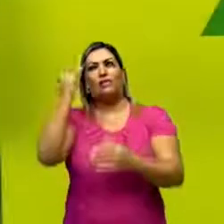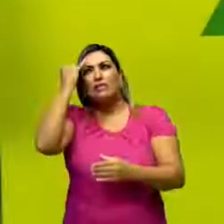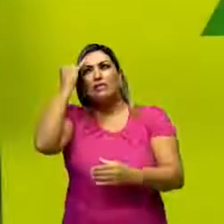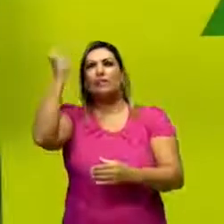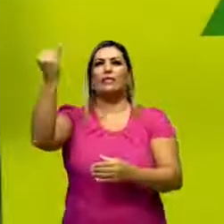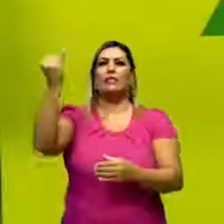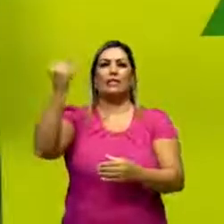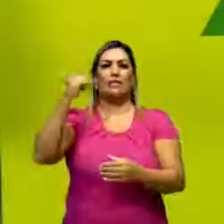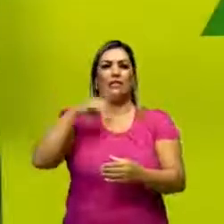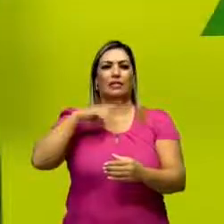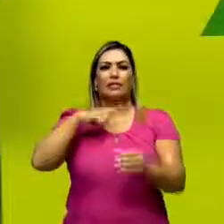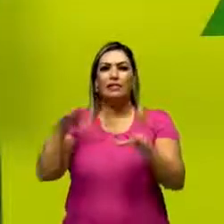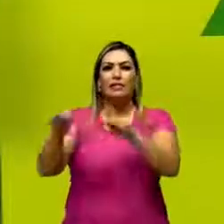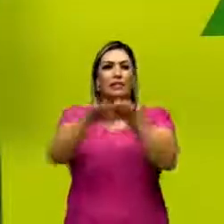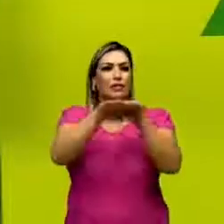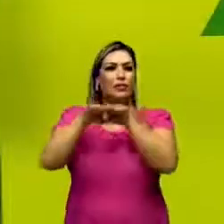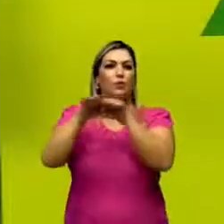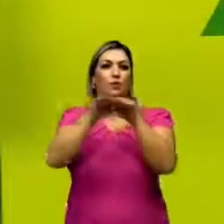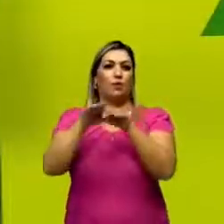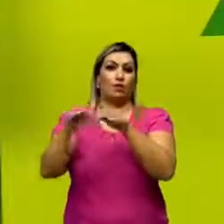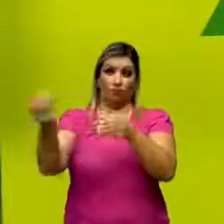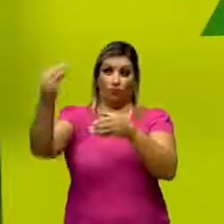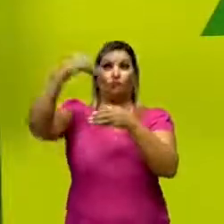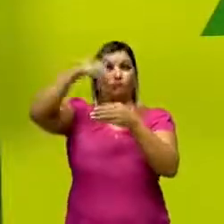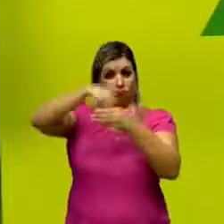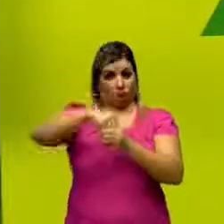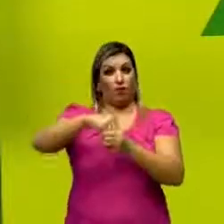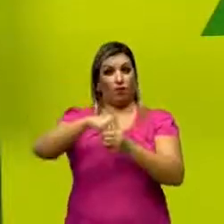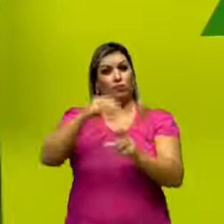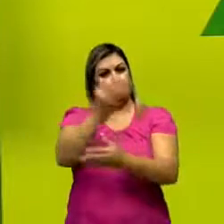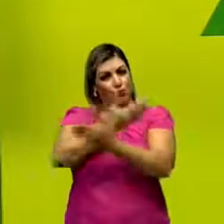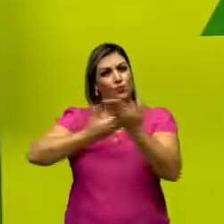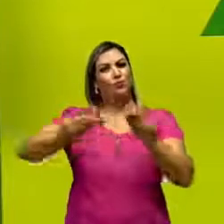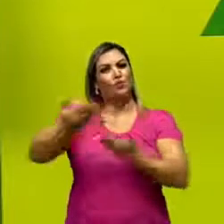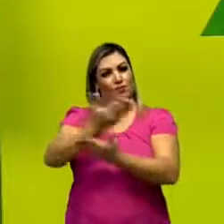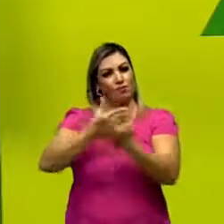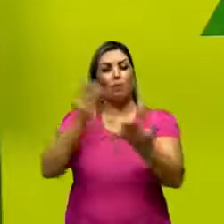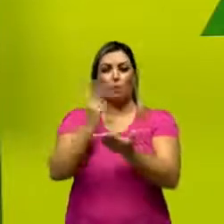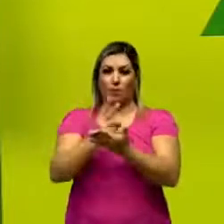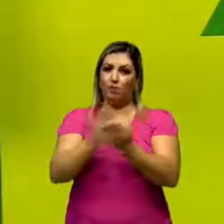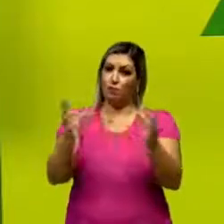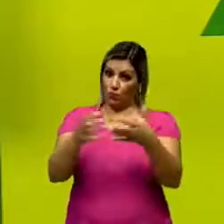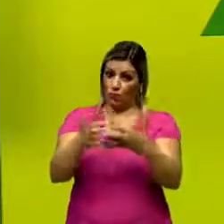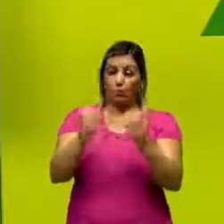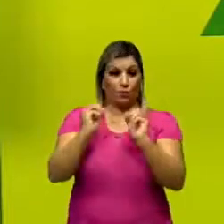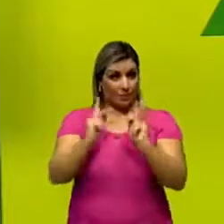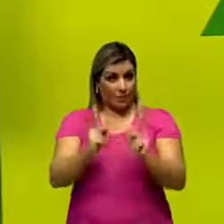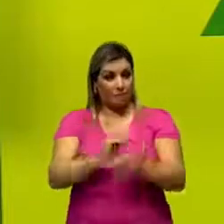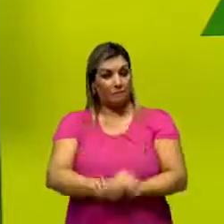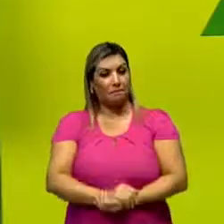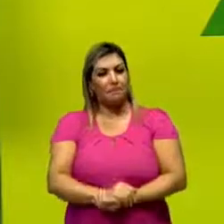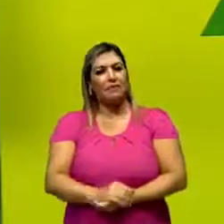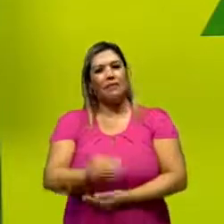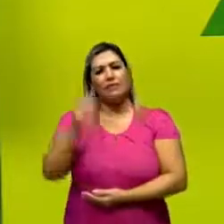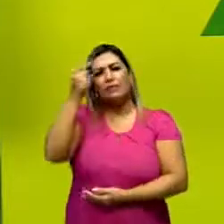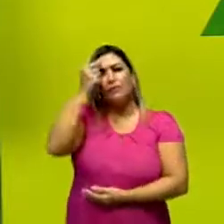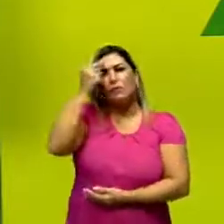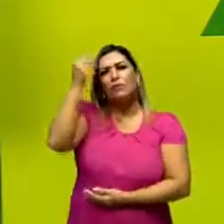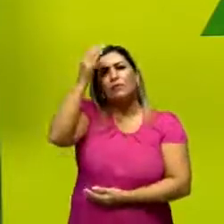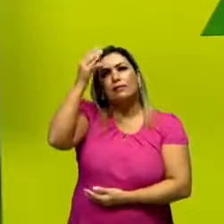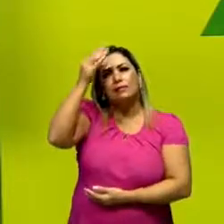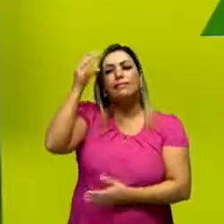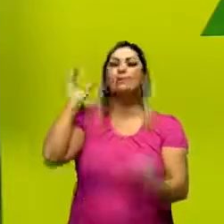igualitário que vai se constituir a partir da socialização, ok? Essa consciência